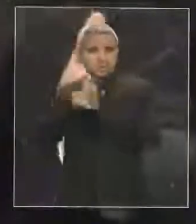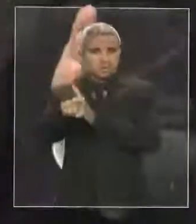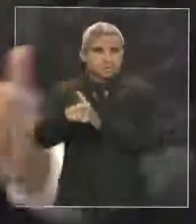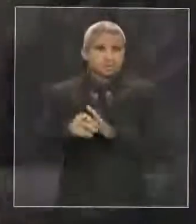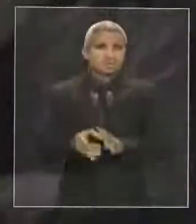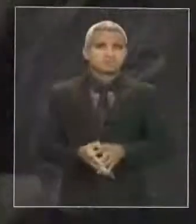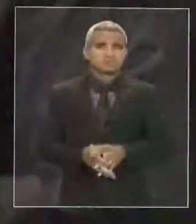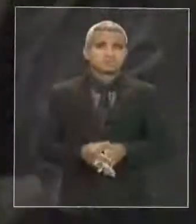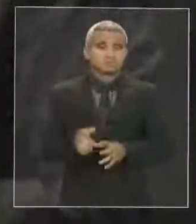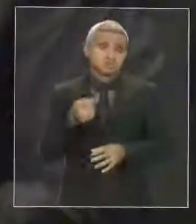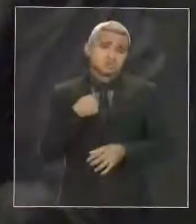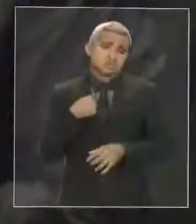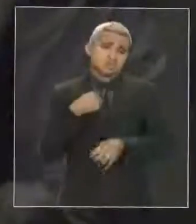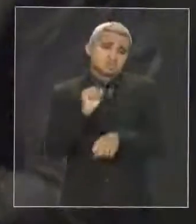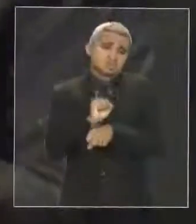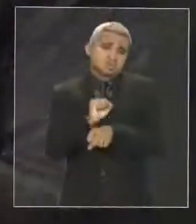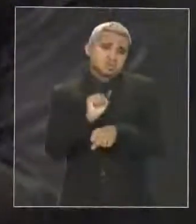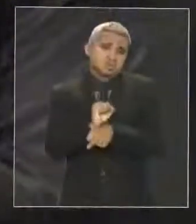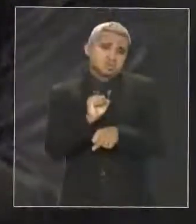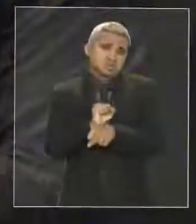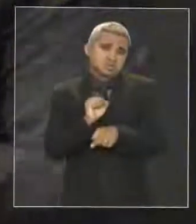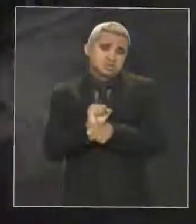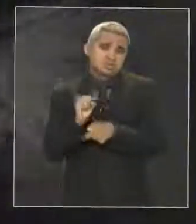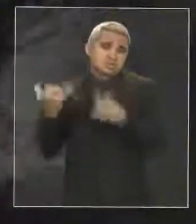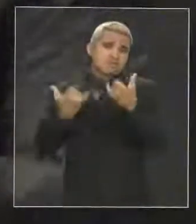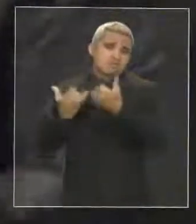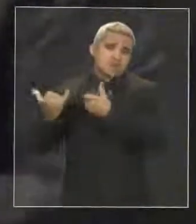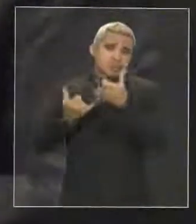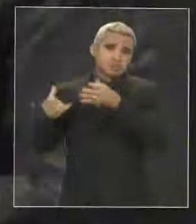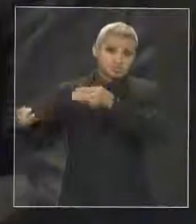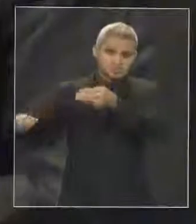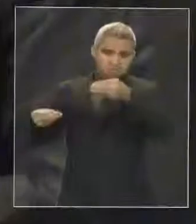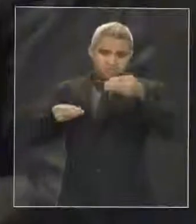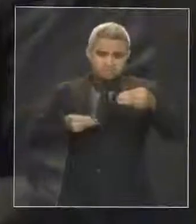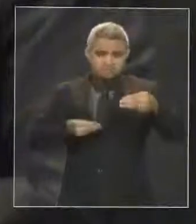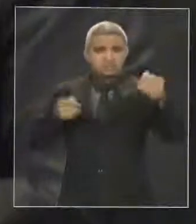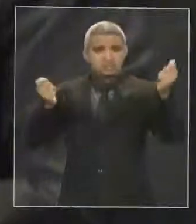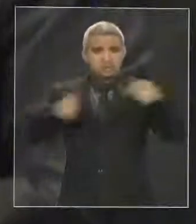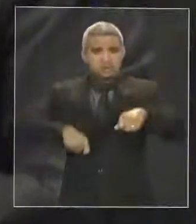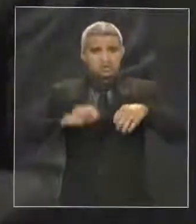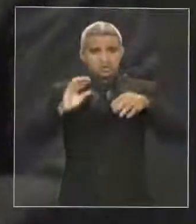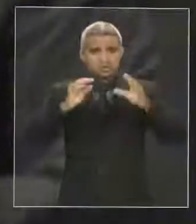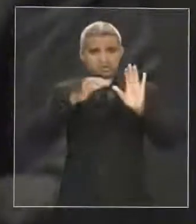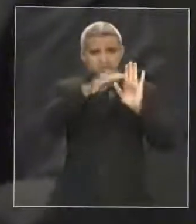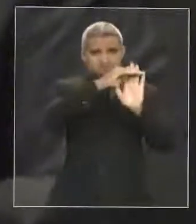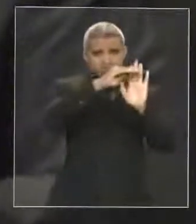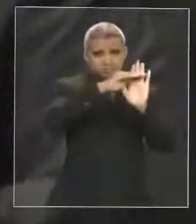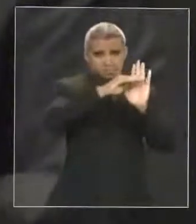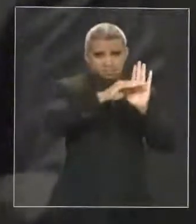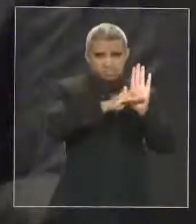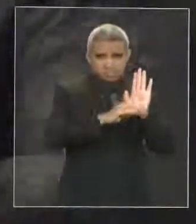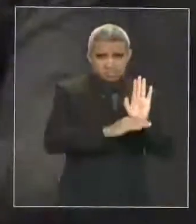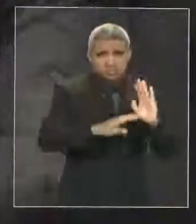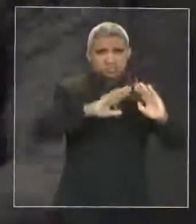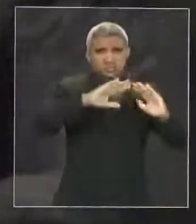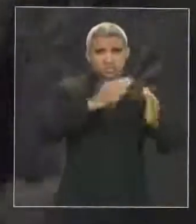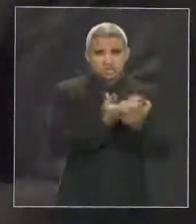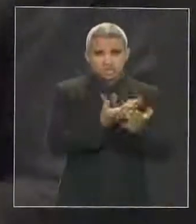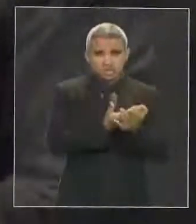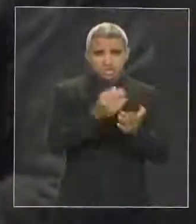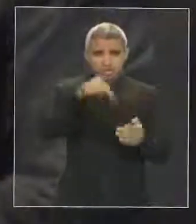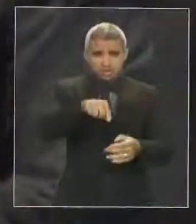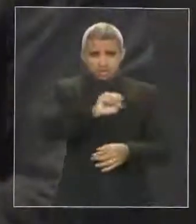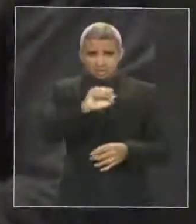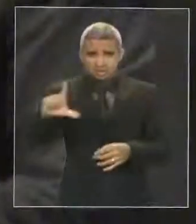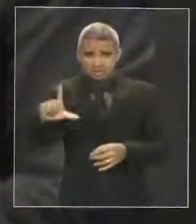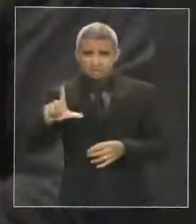relação que vier a informação de Vossa Excelência, conche alguma escola do município de São Luís, acho que o programa Escola Digna não chegou até a